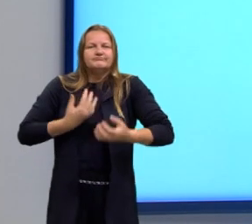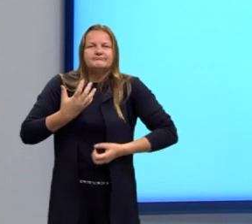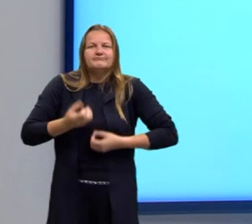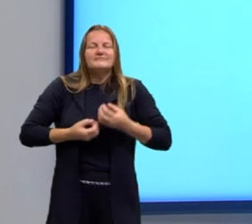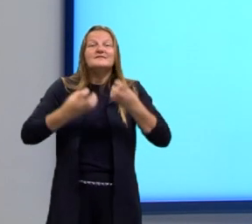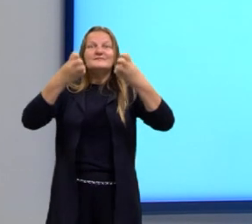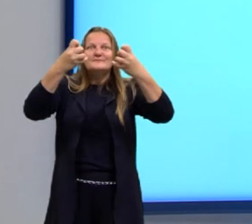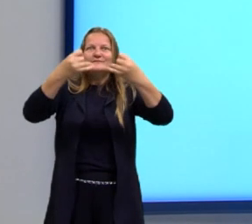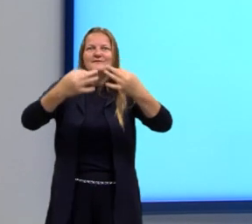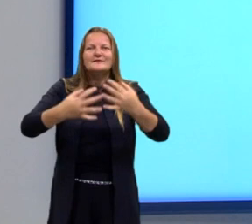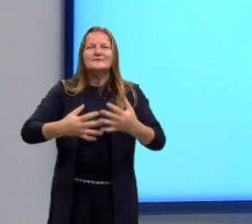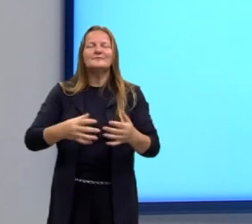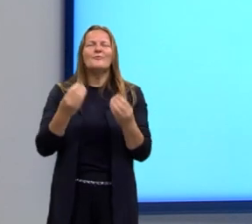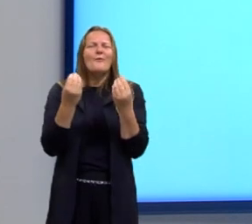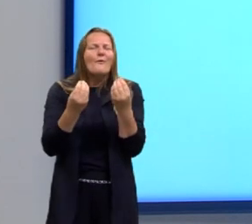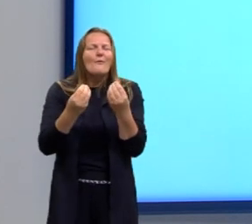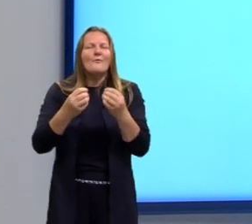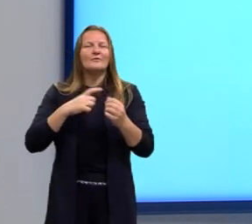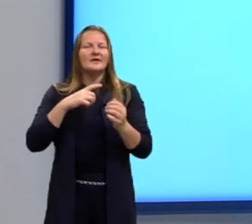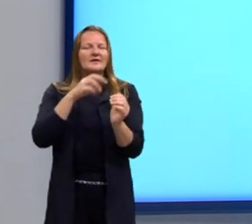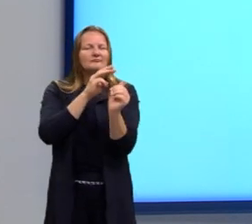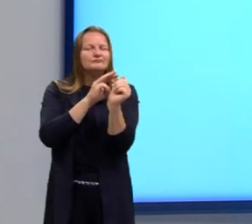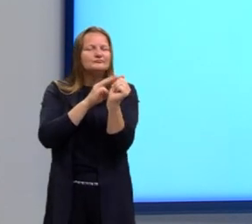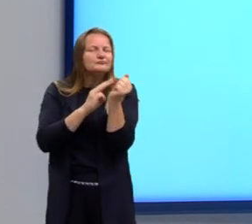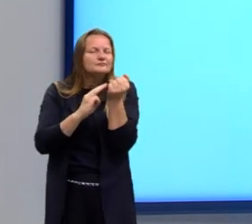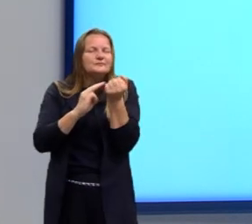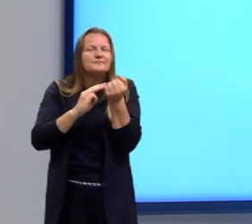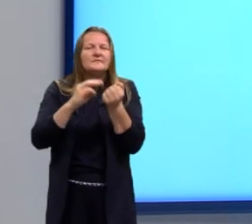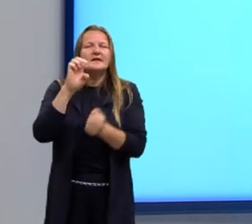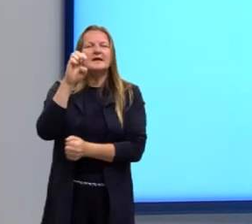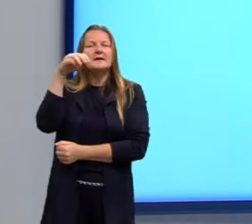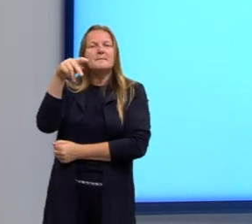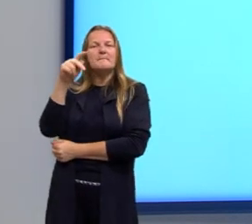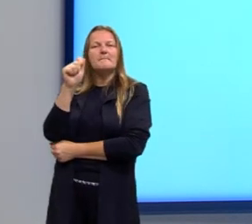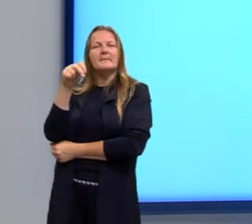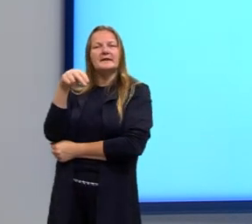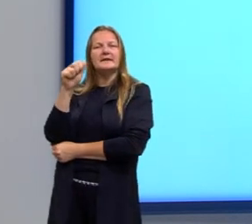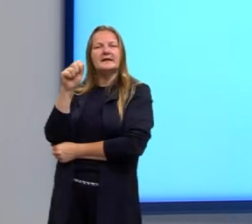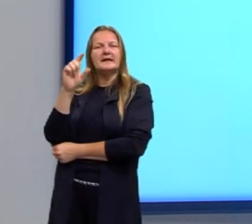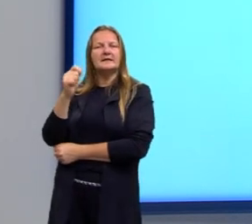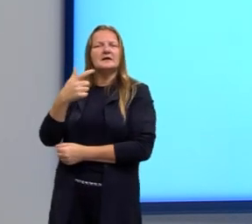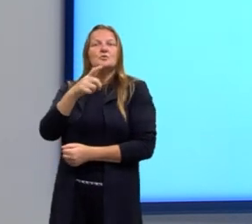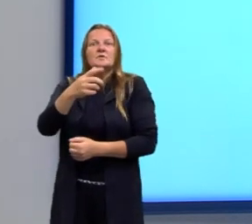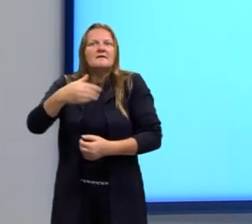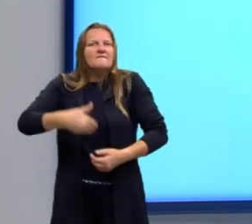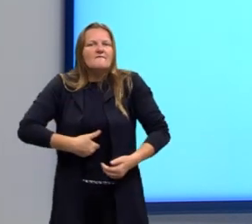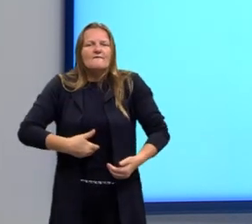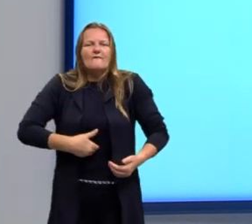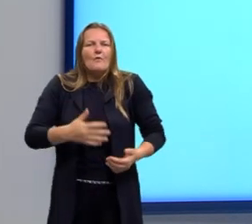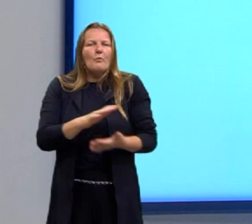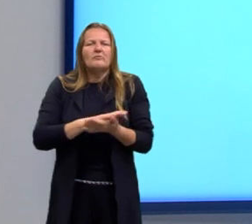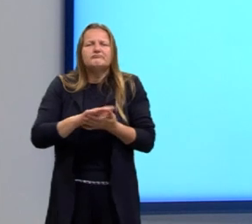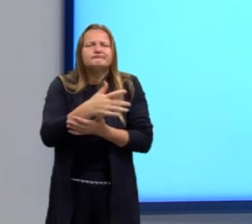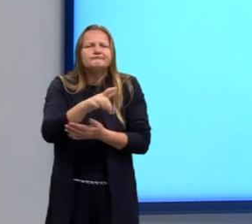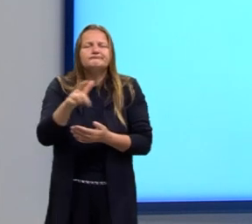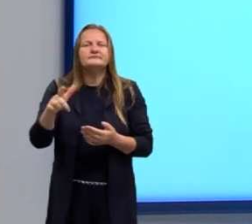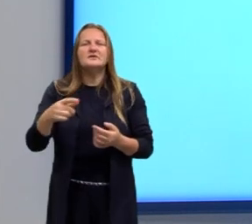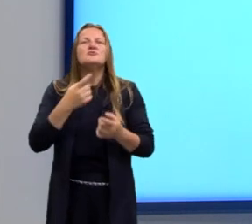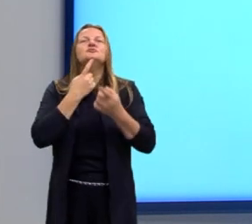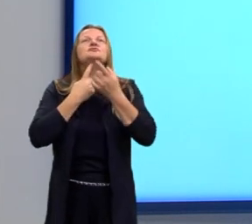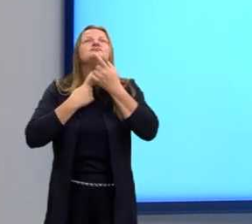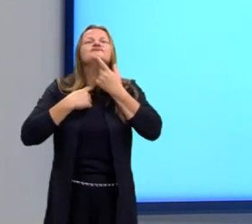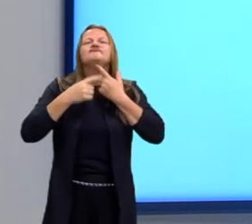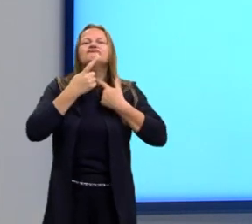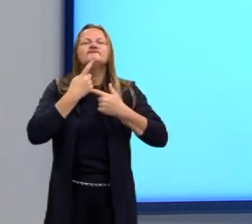falando que onde existe empanada, não existe fome, onde existe empanada tem aquele desejo,